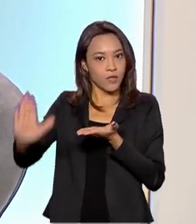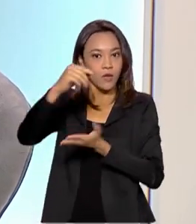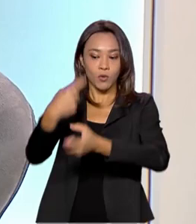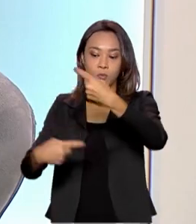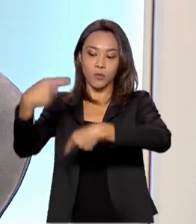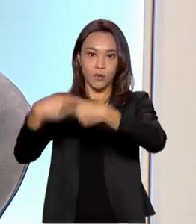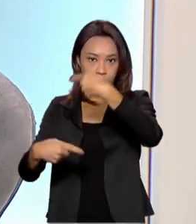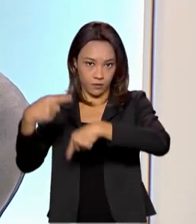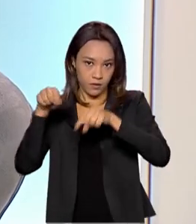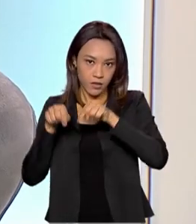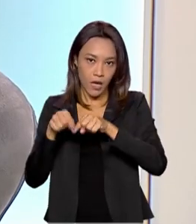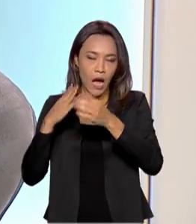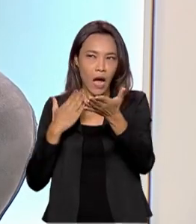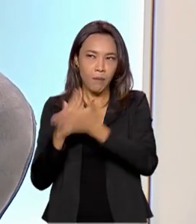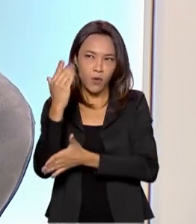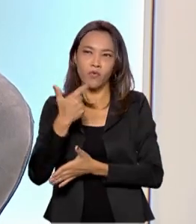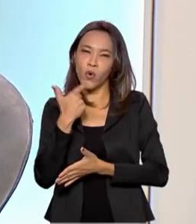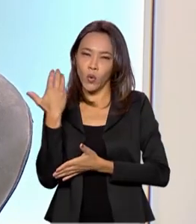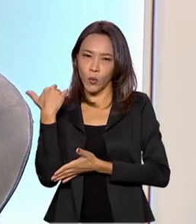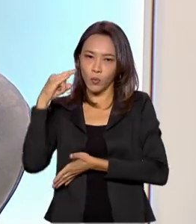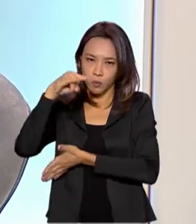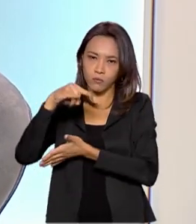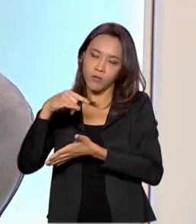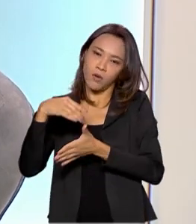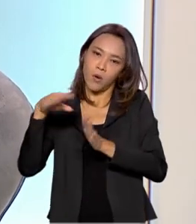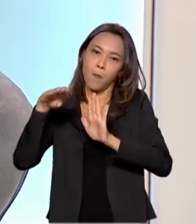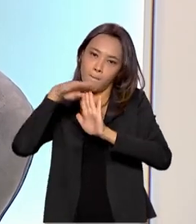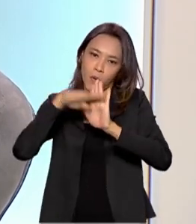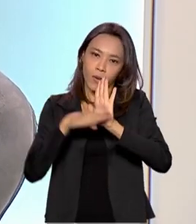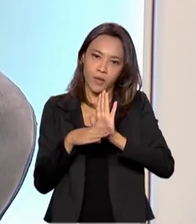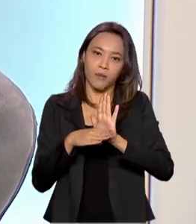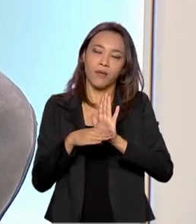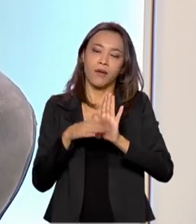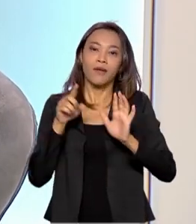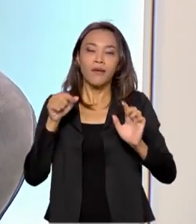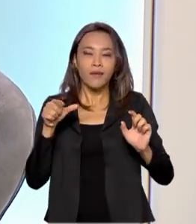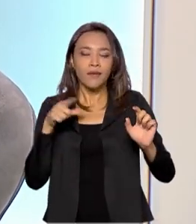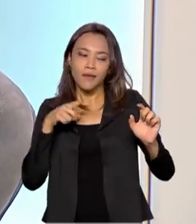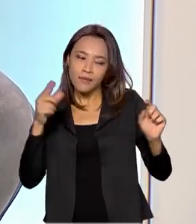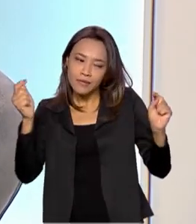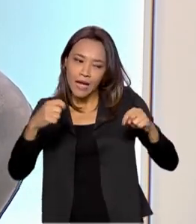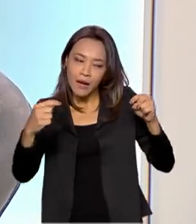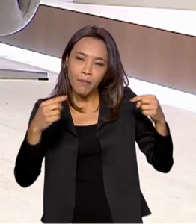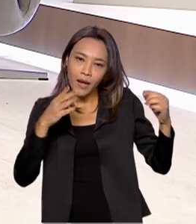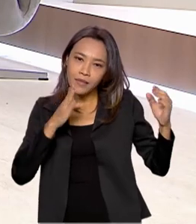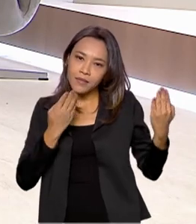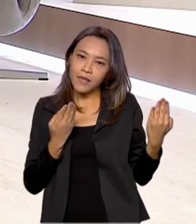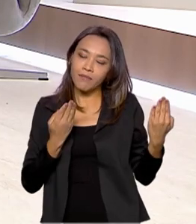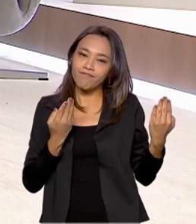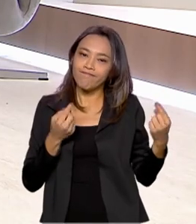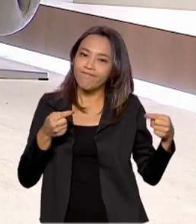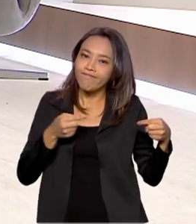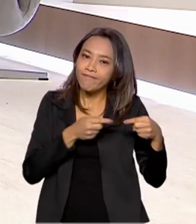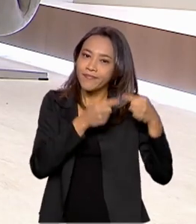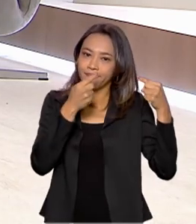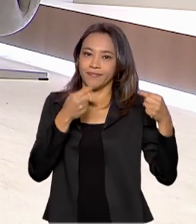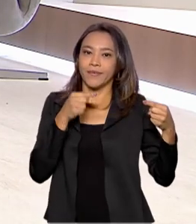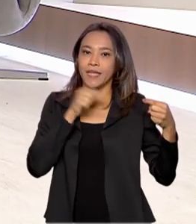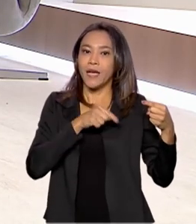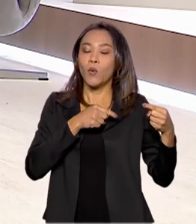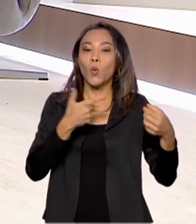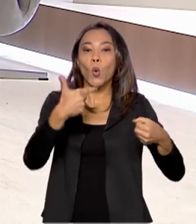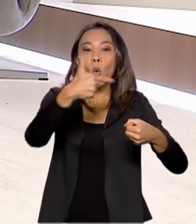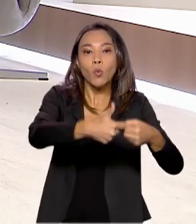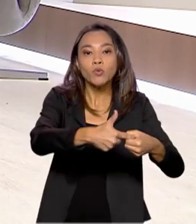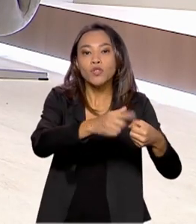Energética aprovou recentemente um outro programa que faz uma interface com o RenovaBio, que é um programa chamado Combustível do Futuro.